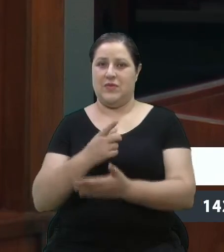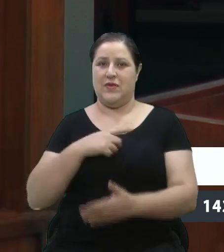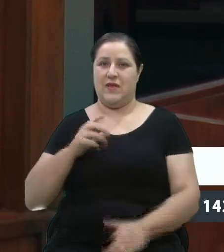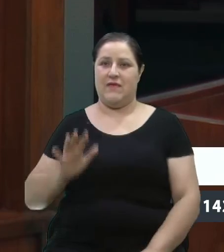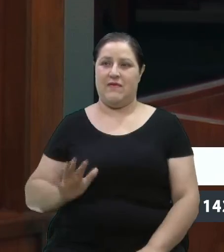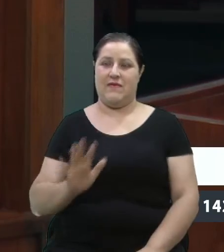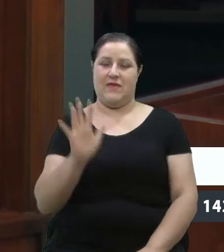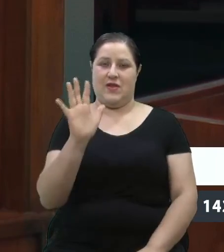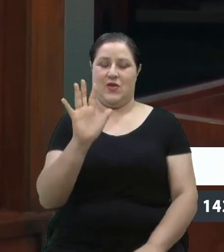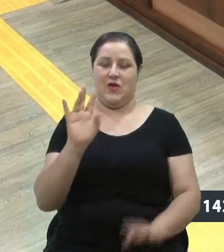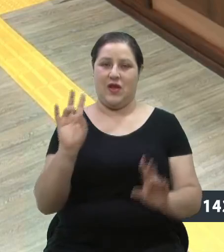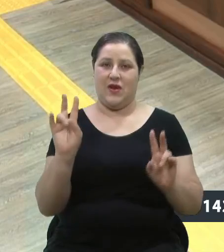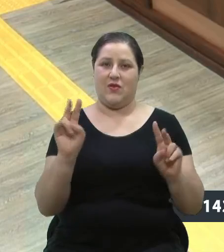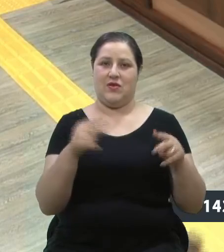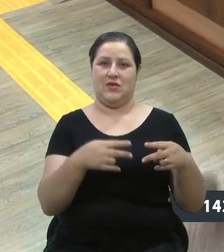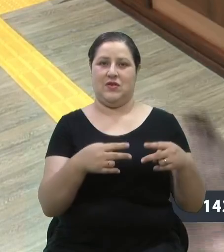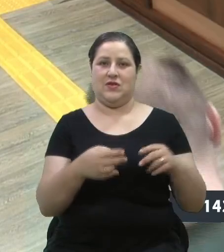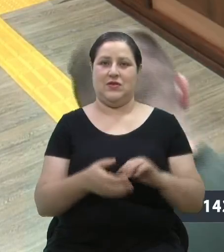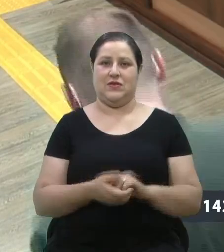isso. Muito obrigada. Em declaração dele...